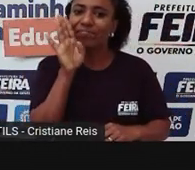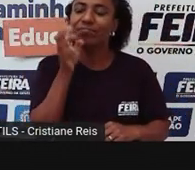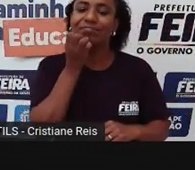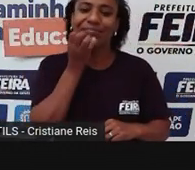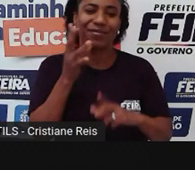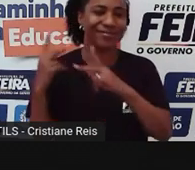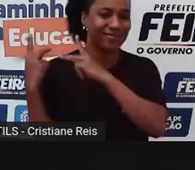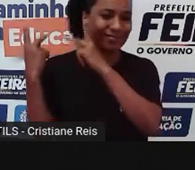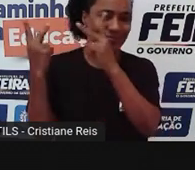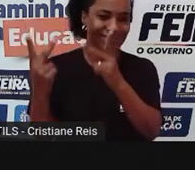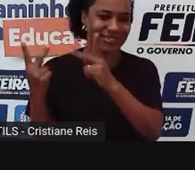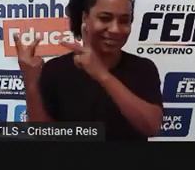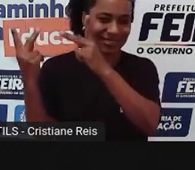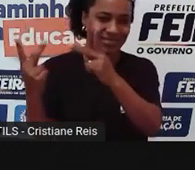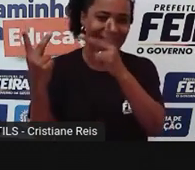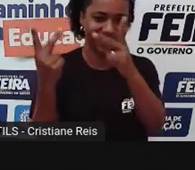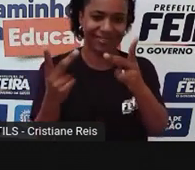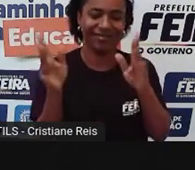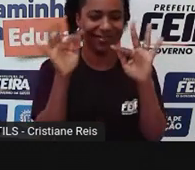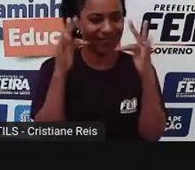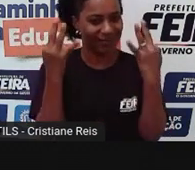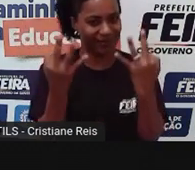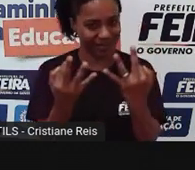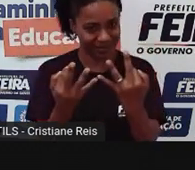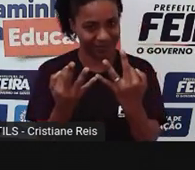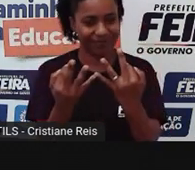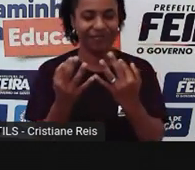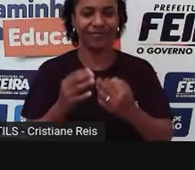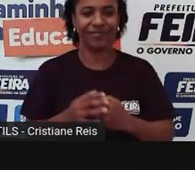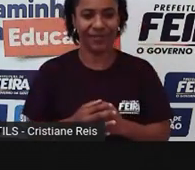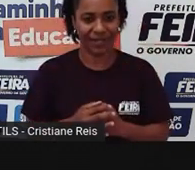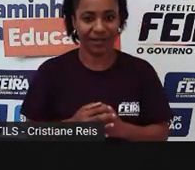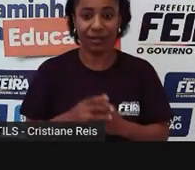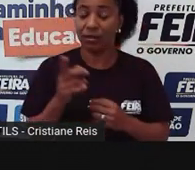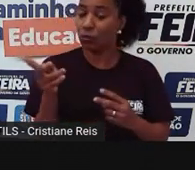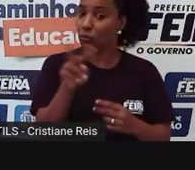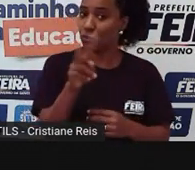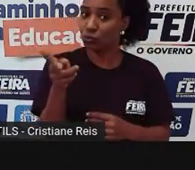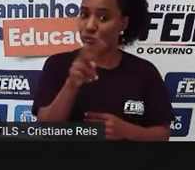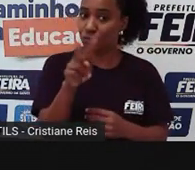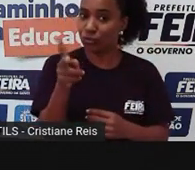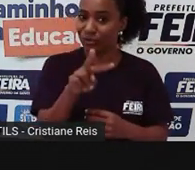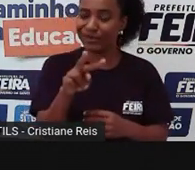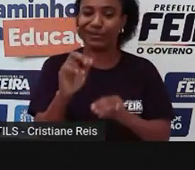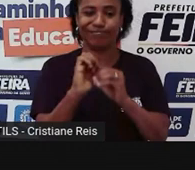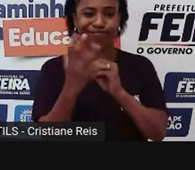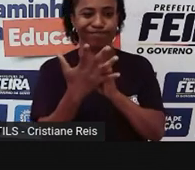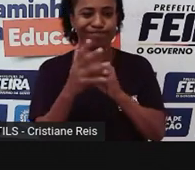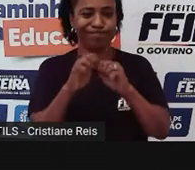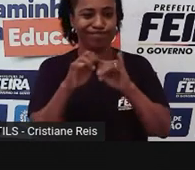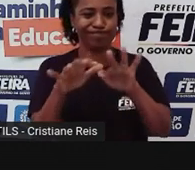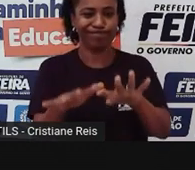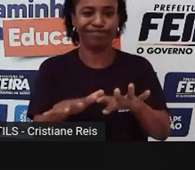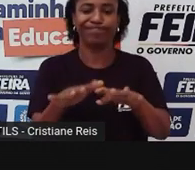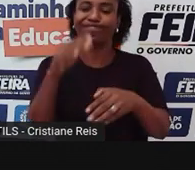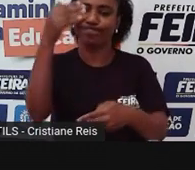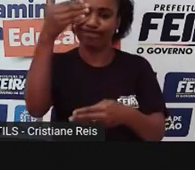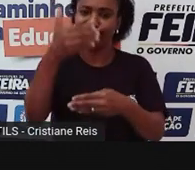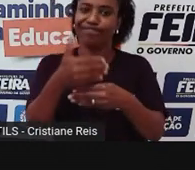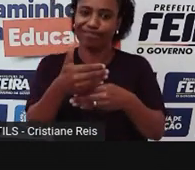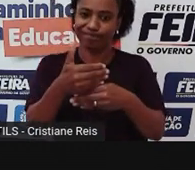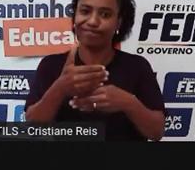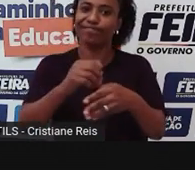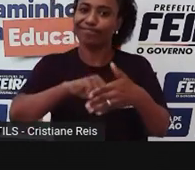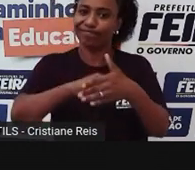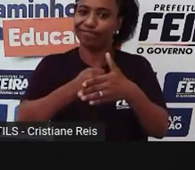pra você fazer, né, junto com a família. Embora esse período, tanto o Observatório quanto o Parque do Saber por conta da pandemia, eu creio que